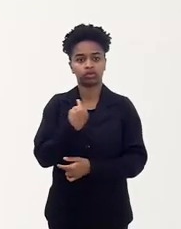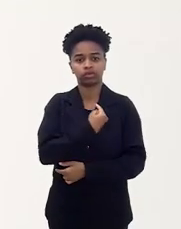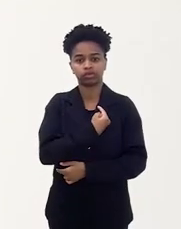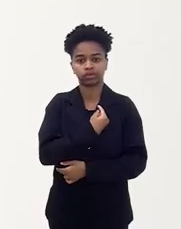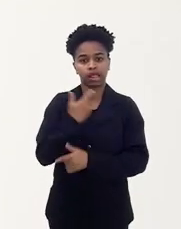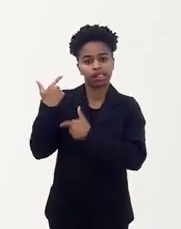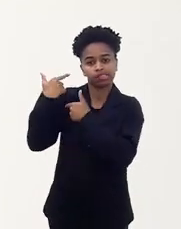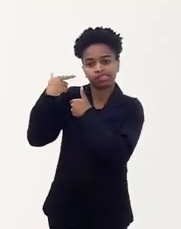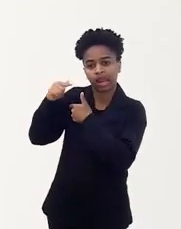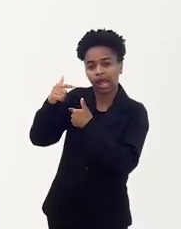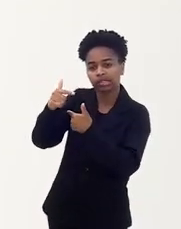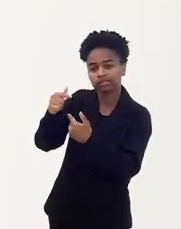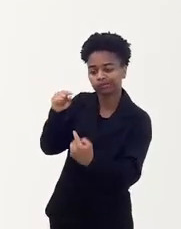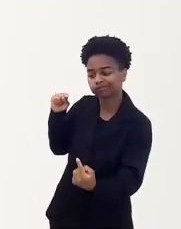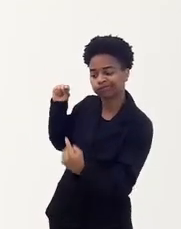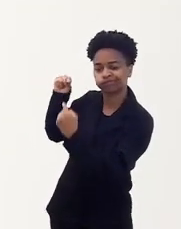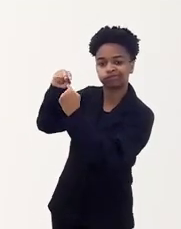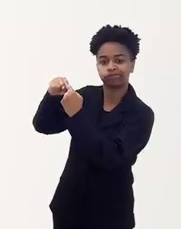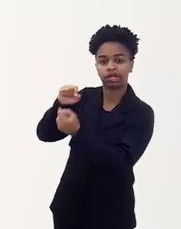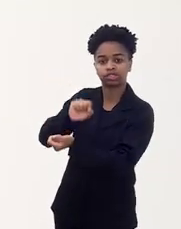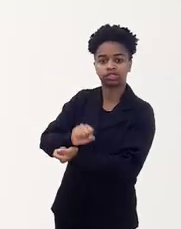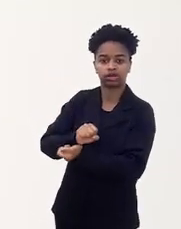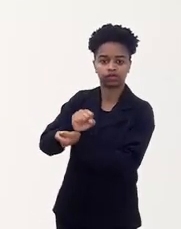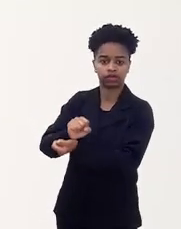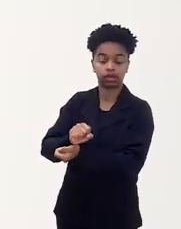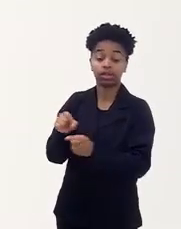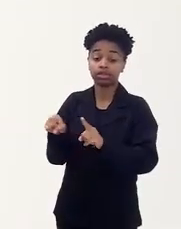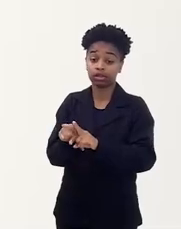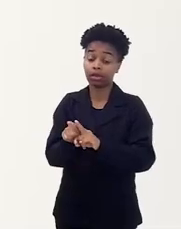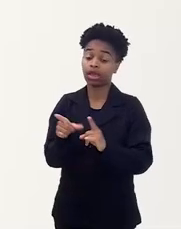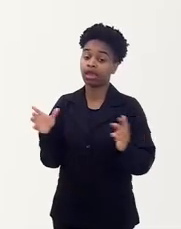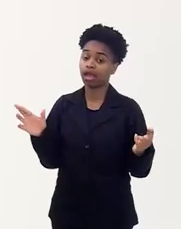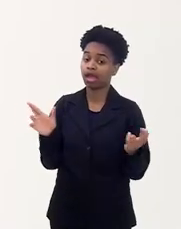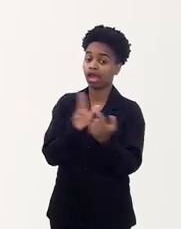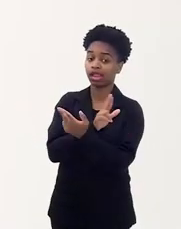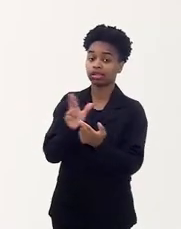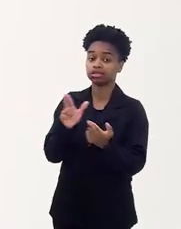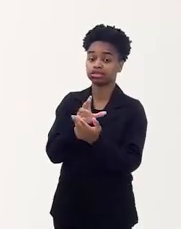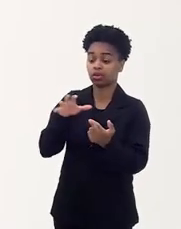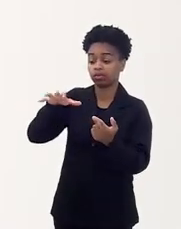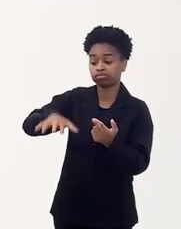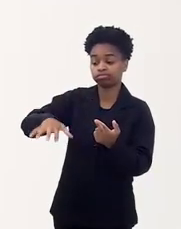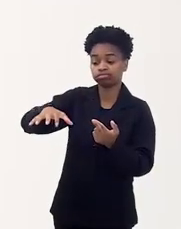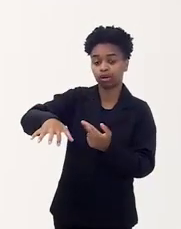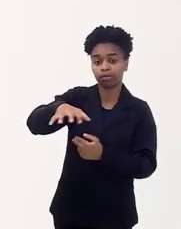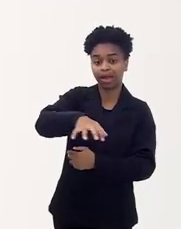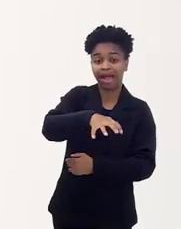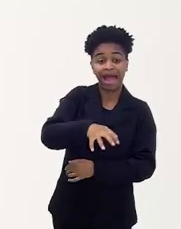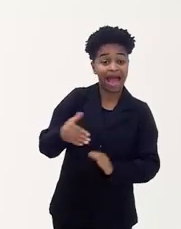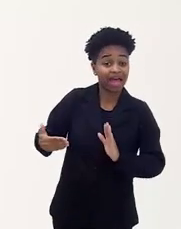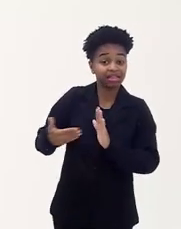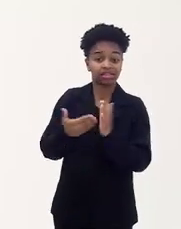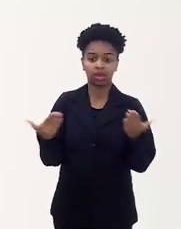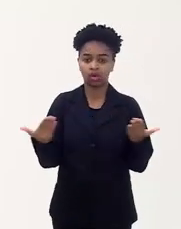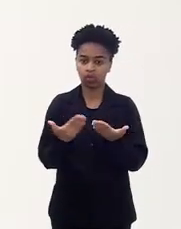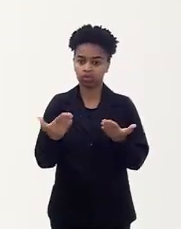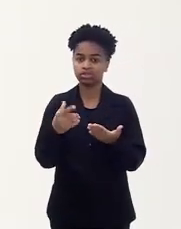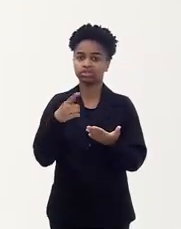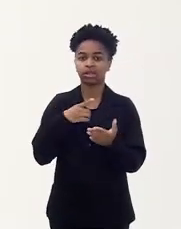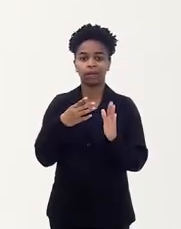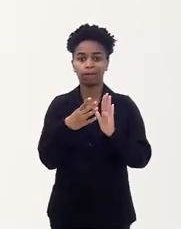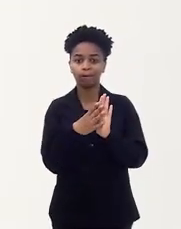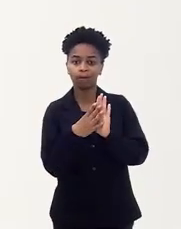da nossa tradição escravocrata, e isso tem uma relação direta com territórios que ainda estão